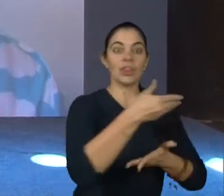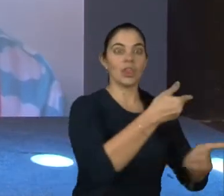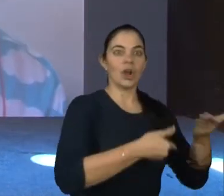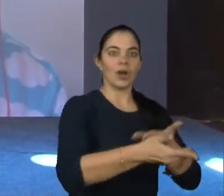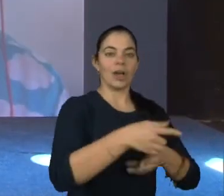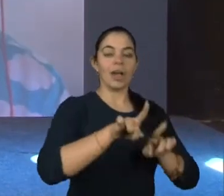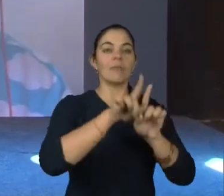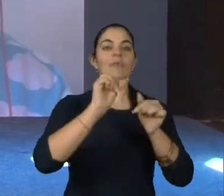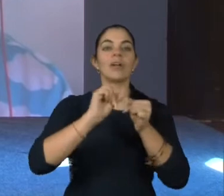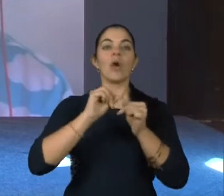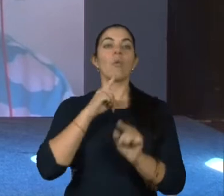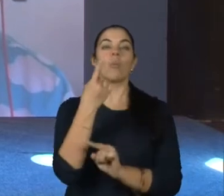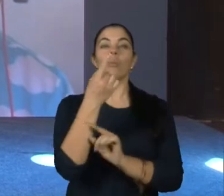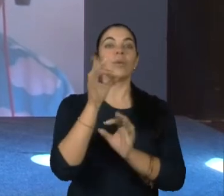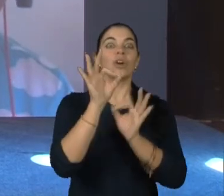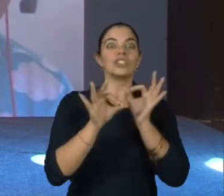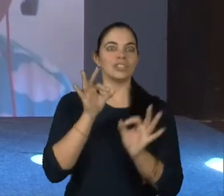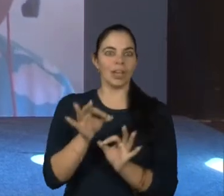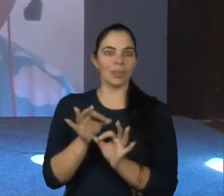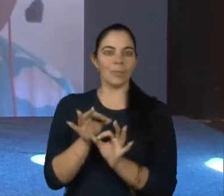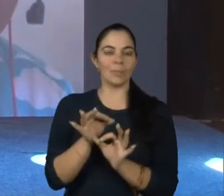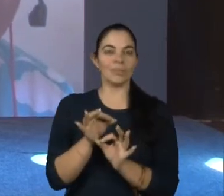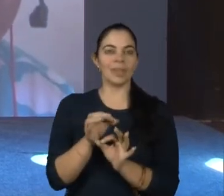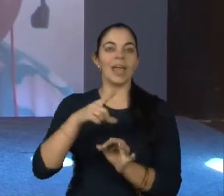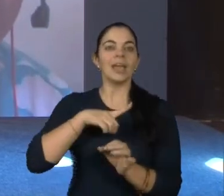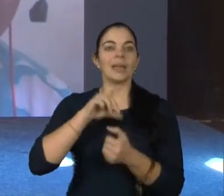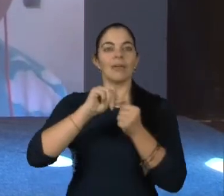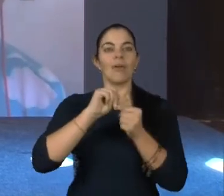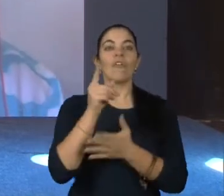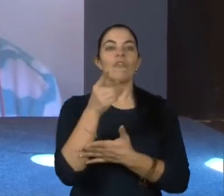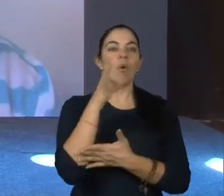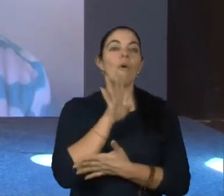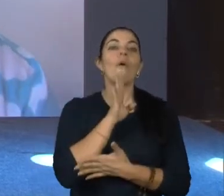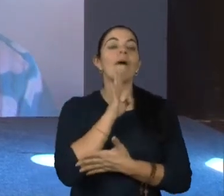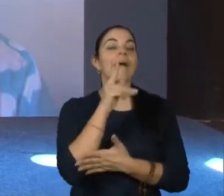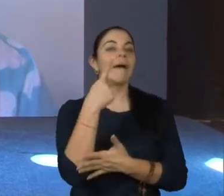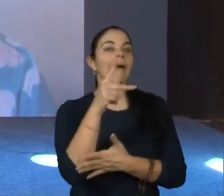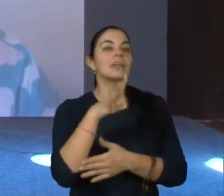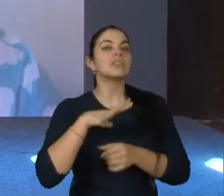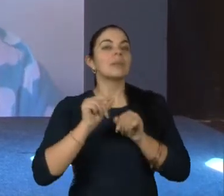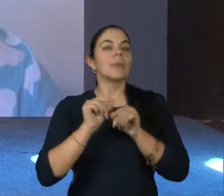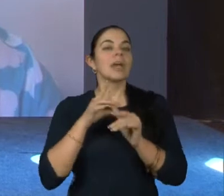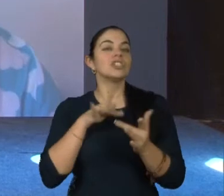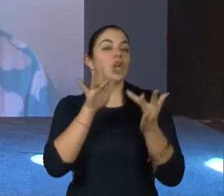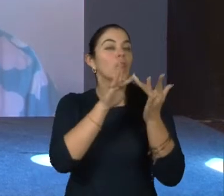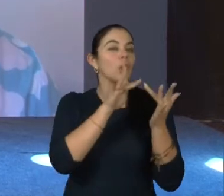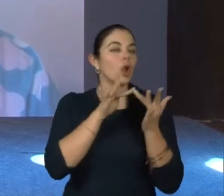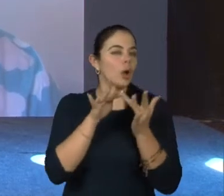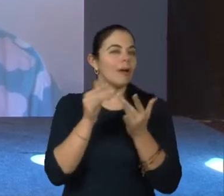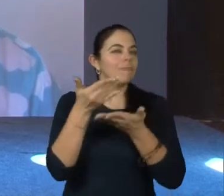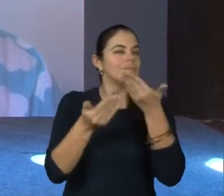O seu projeto, quando eu conheço desde o início, eu lembro que a gente também ficava trocando